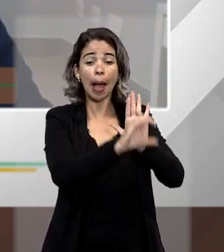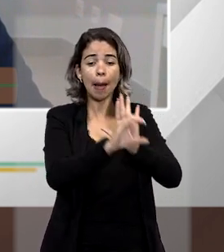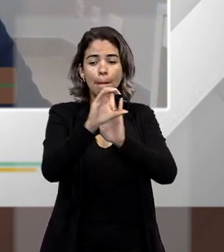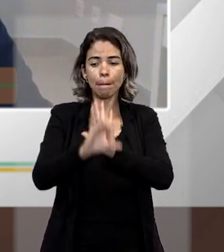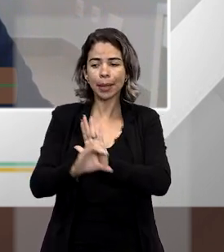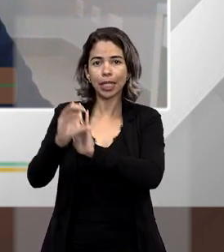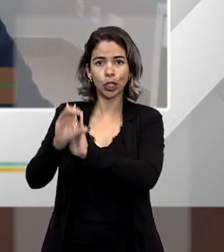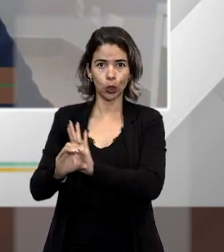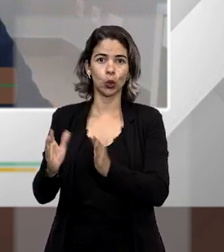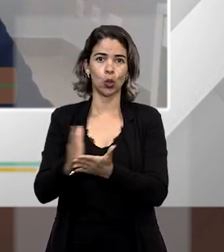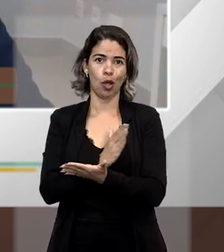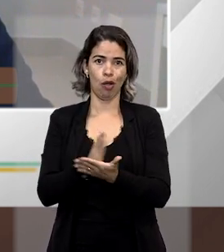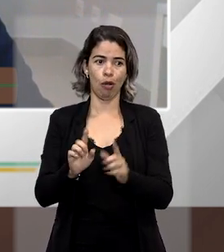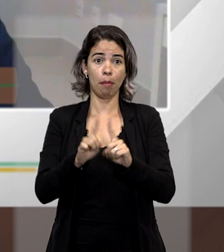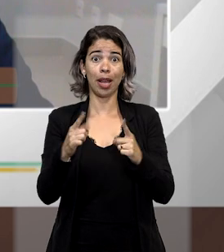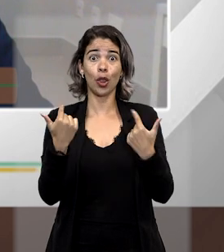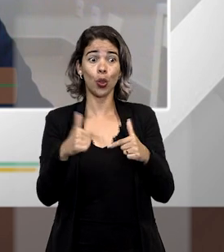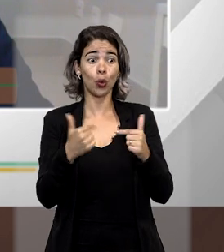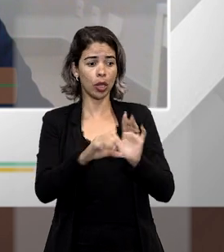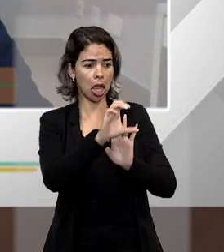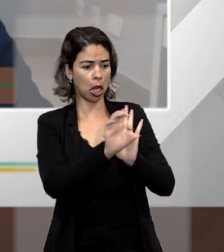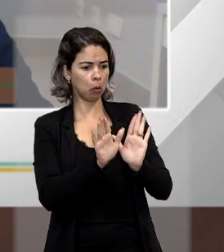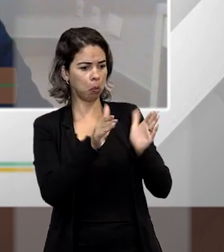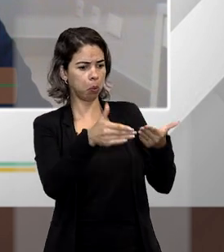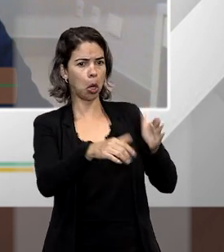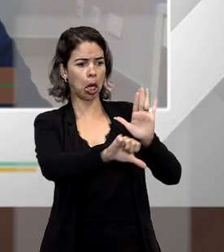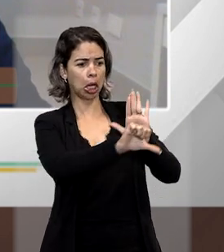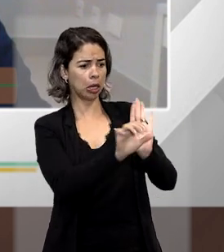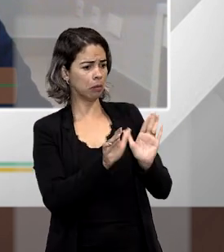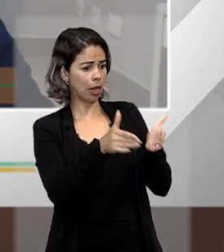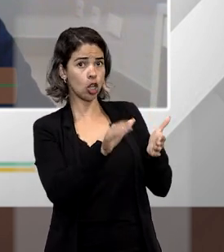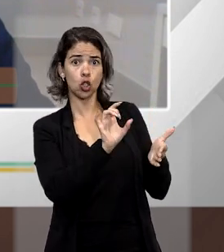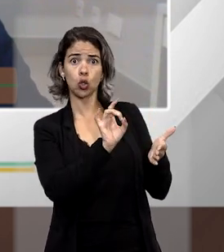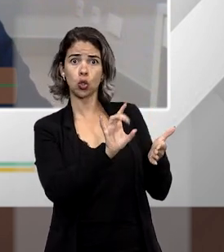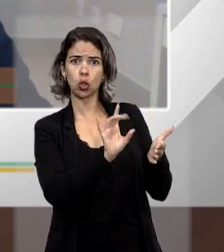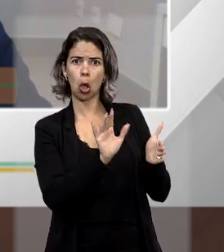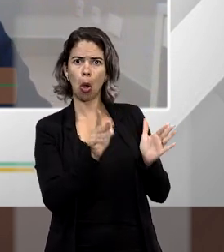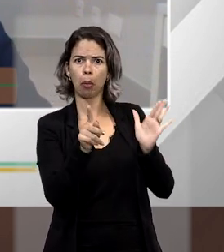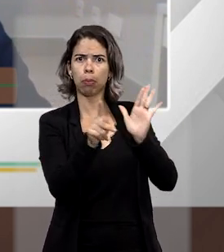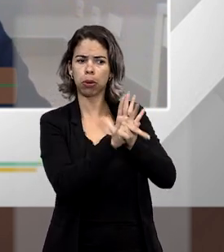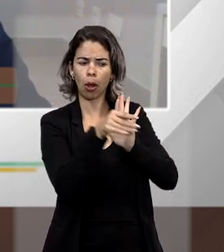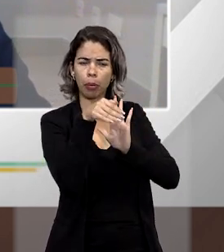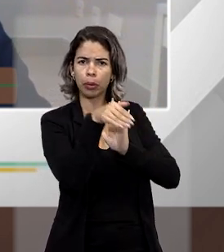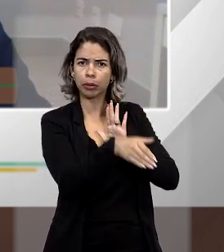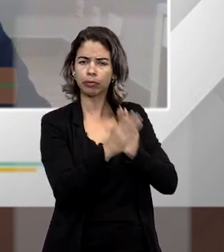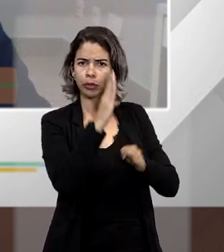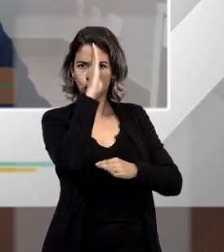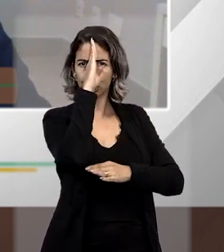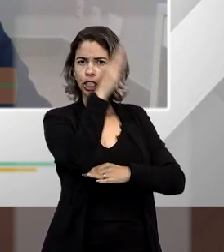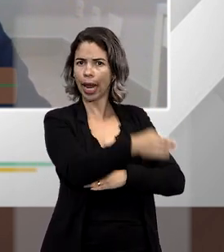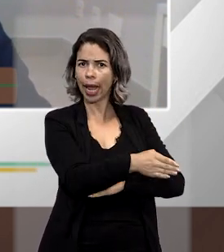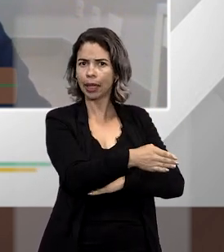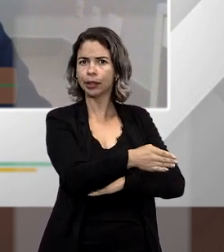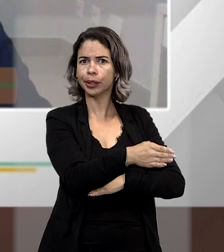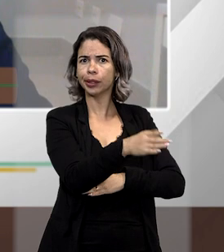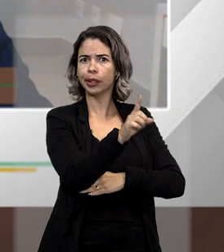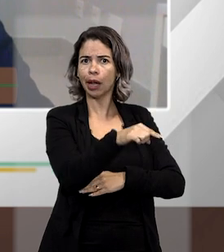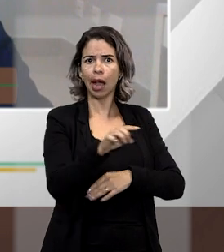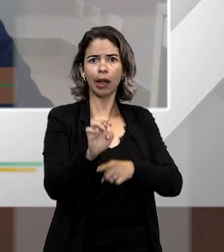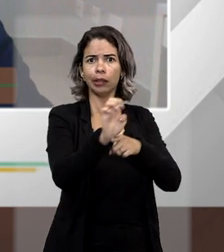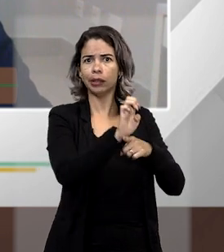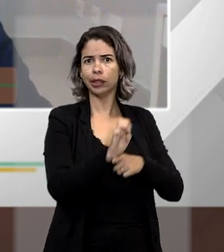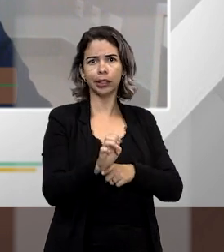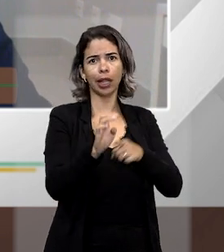E o curioso é que não tem um capítulo denominado crimes destinados essencialmente, ligados diretamente, ou que